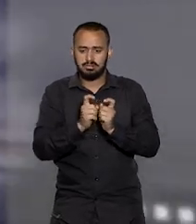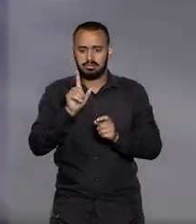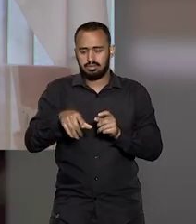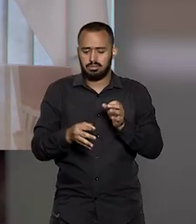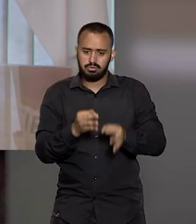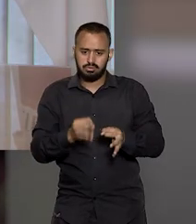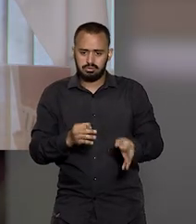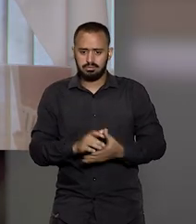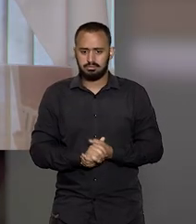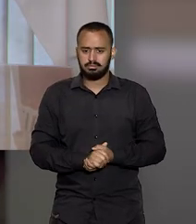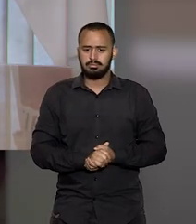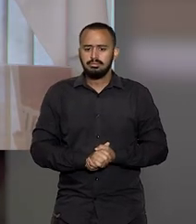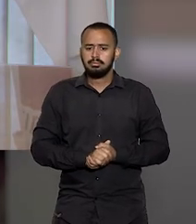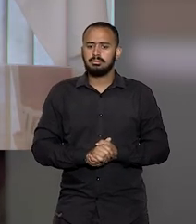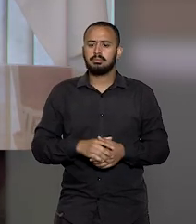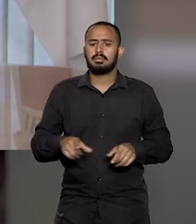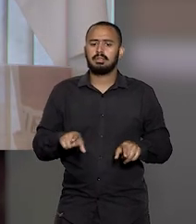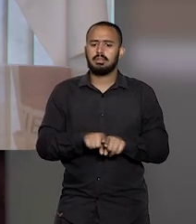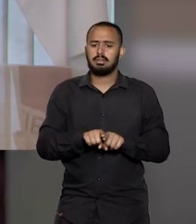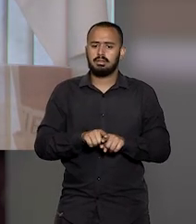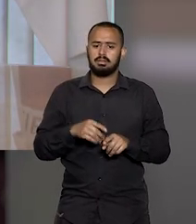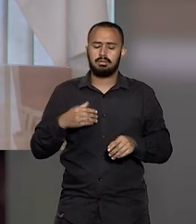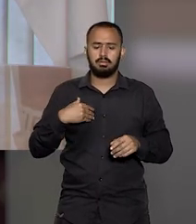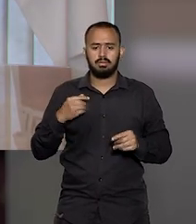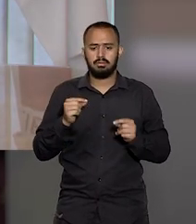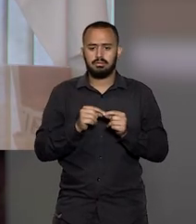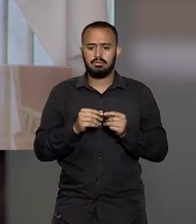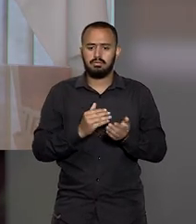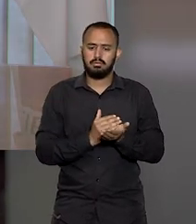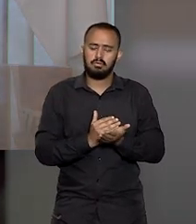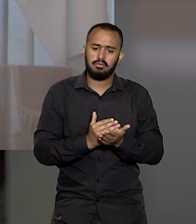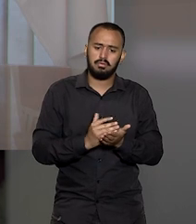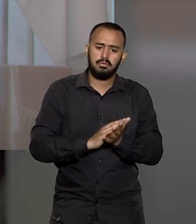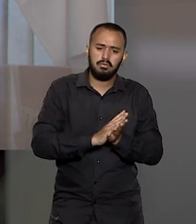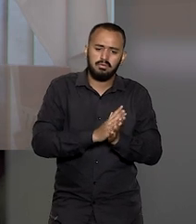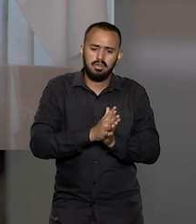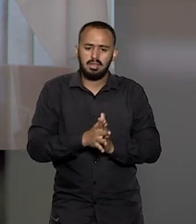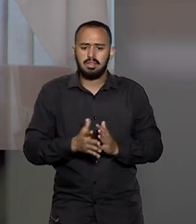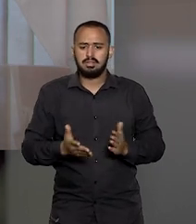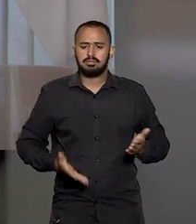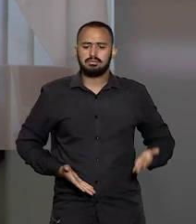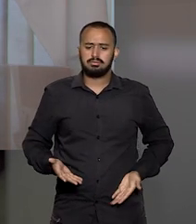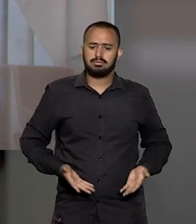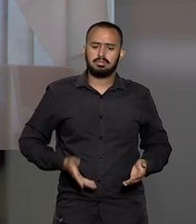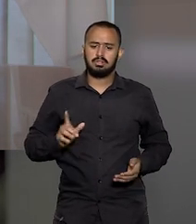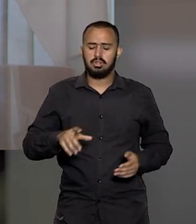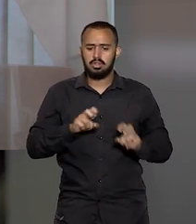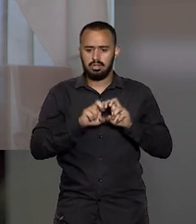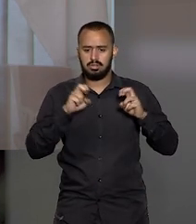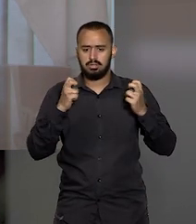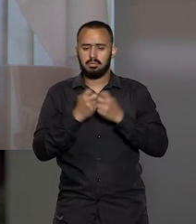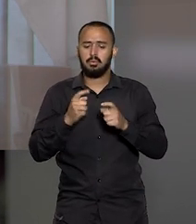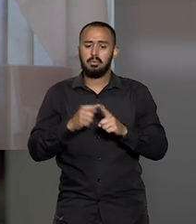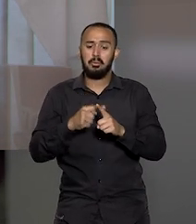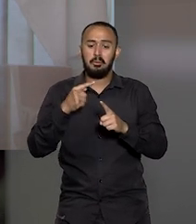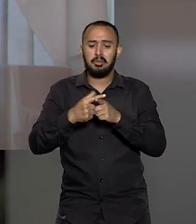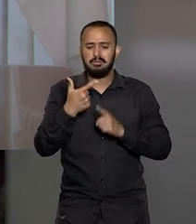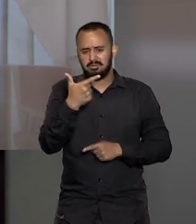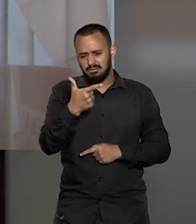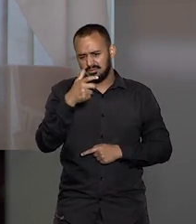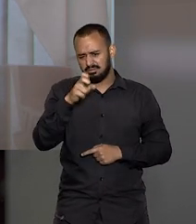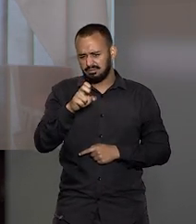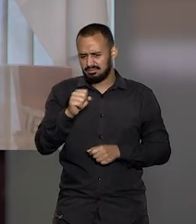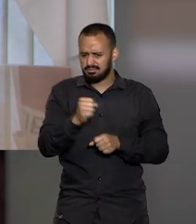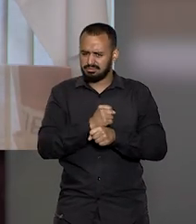Justiça. Tem ele prestado relevantes serviços à Corte durante mais de 25 anos, numa